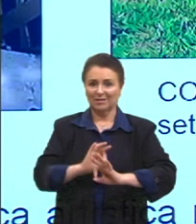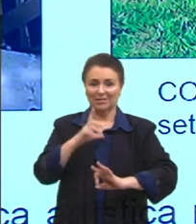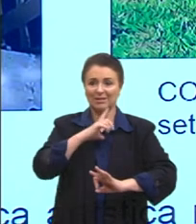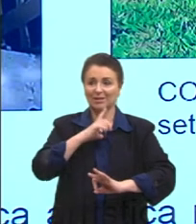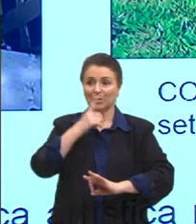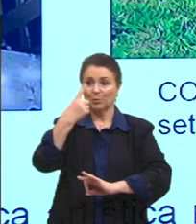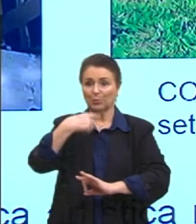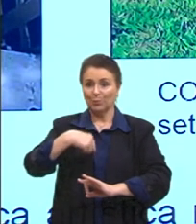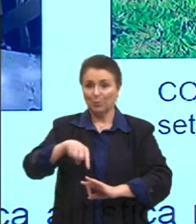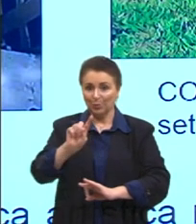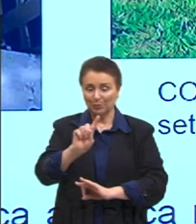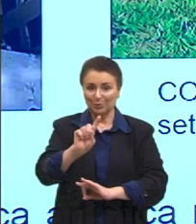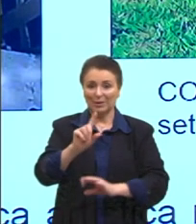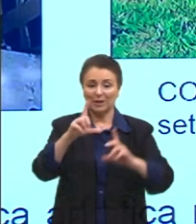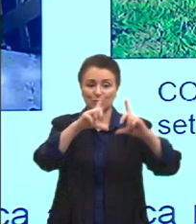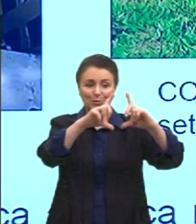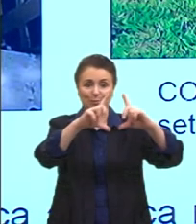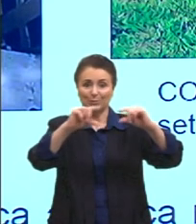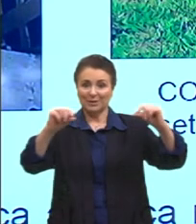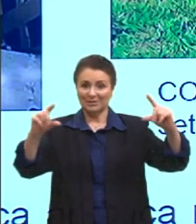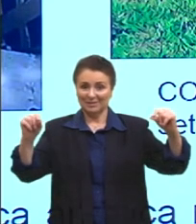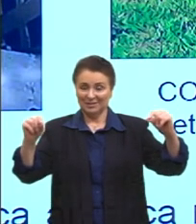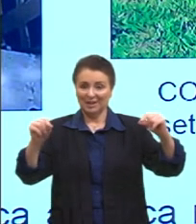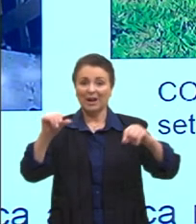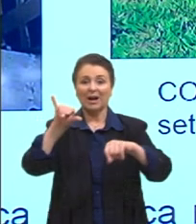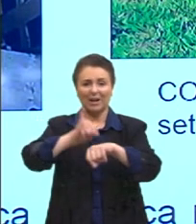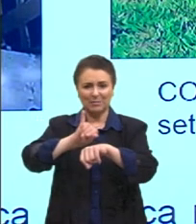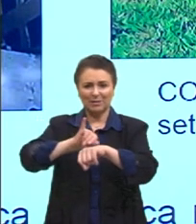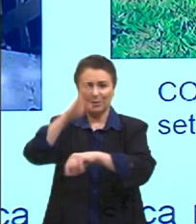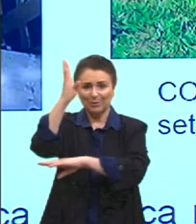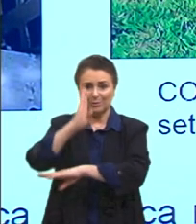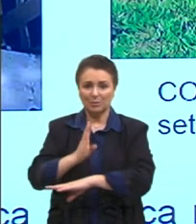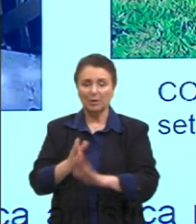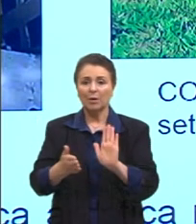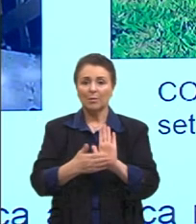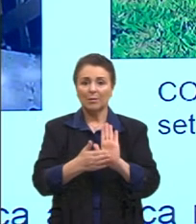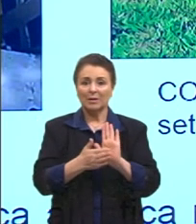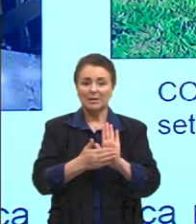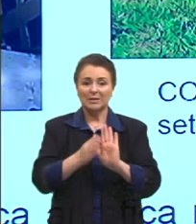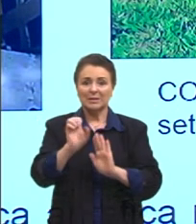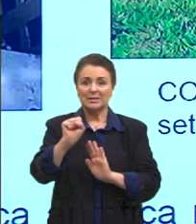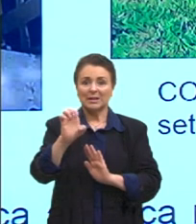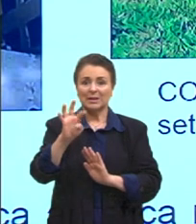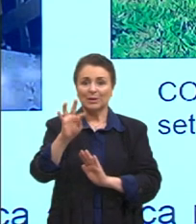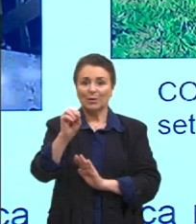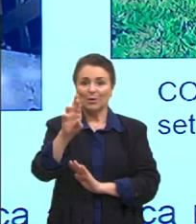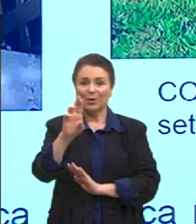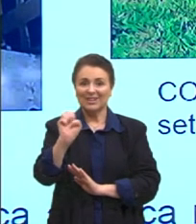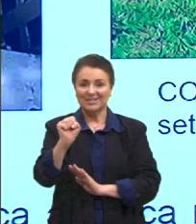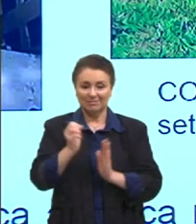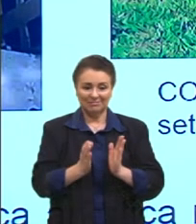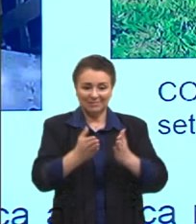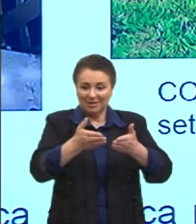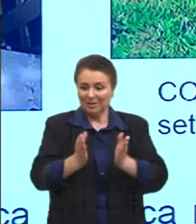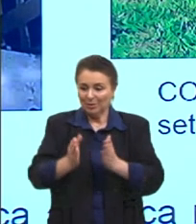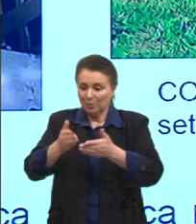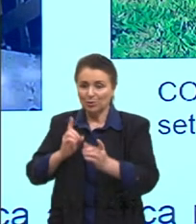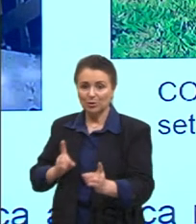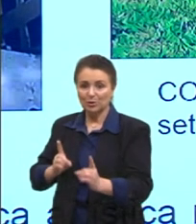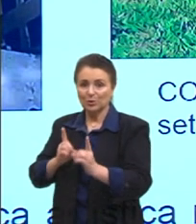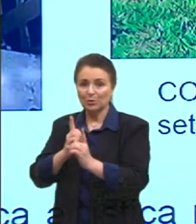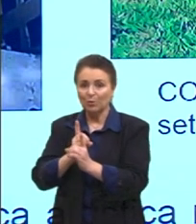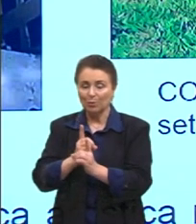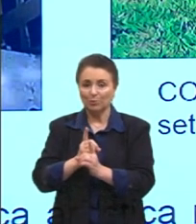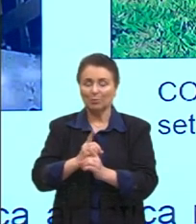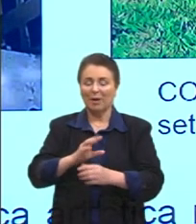outros setores para Brasília é uma proposta, né, de setores de encontro, setores mais poéticos para Brasília.